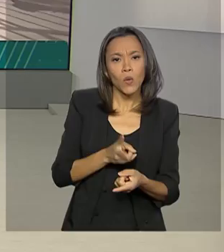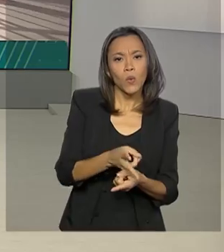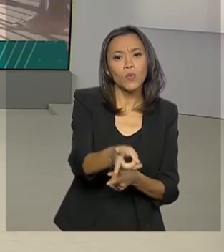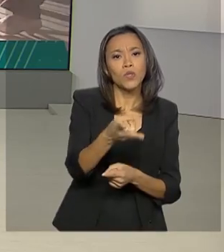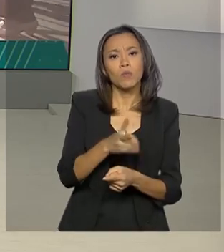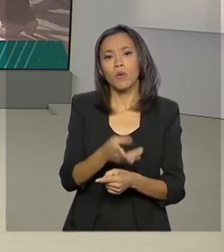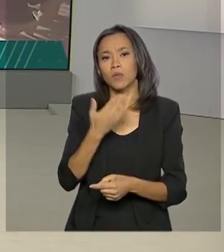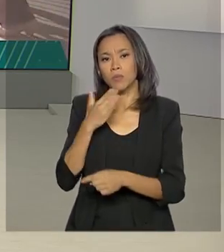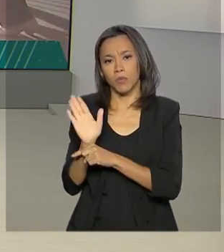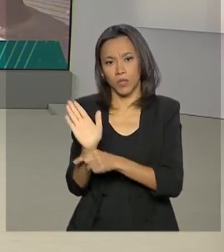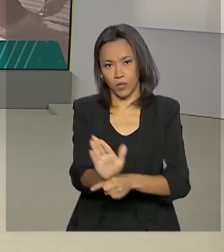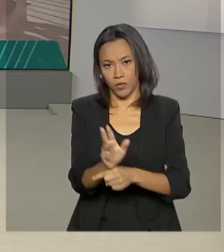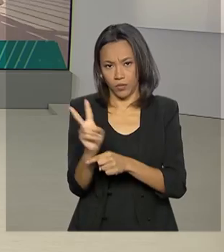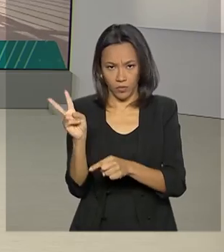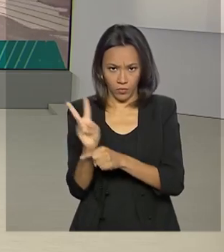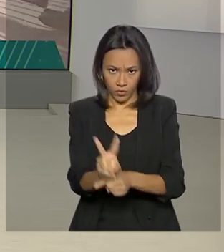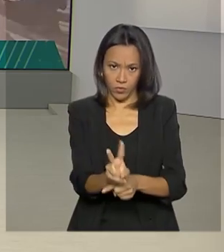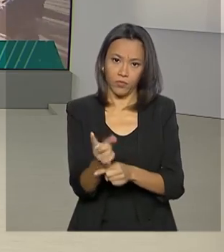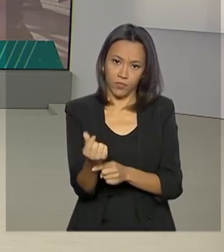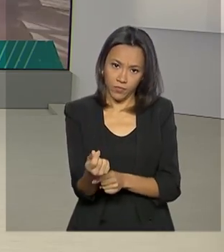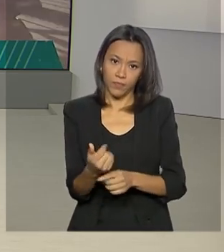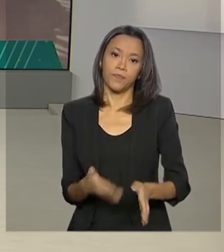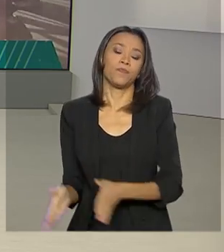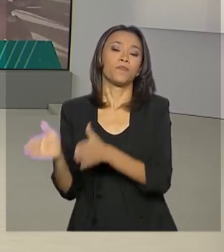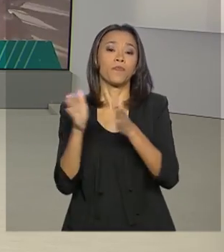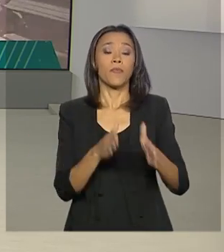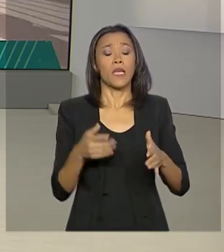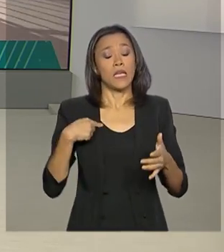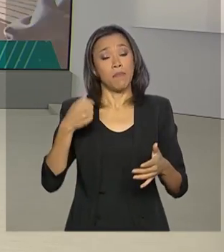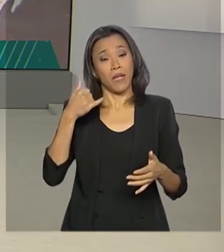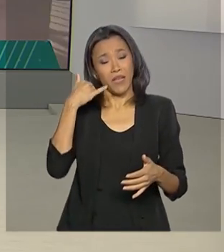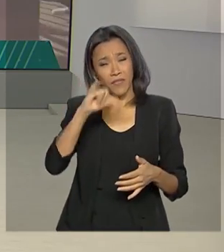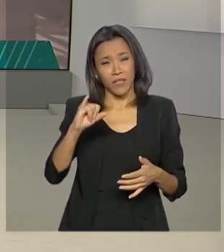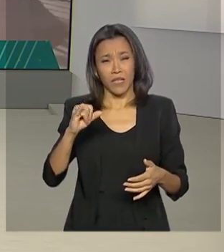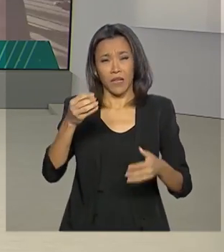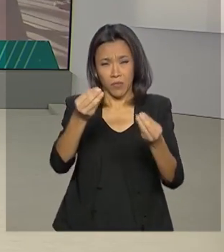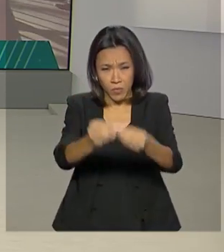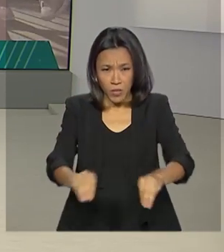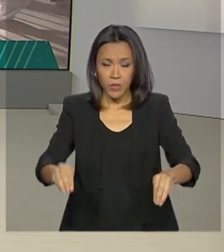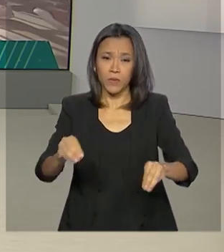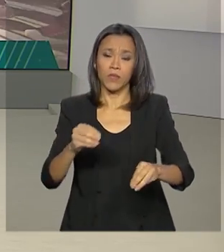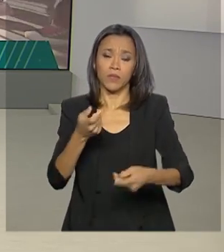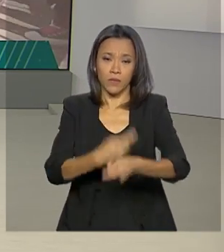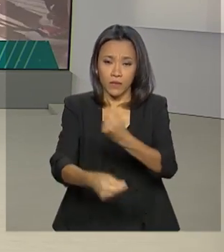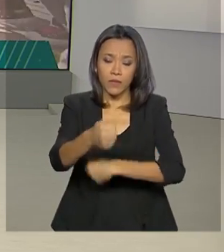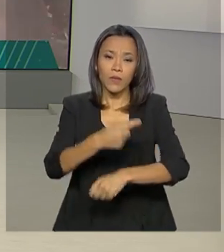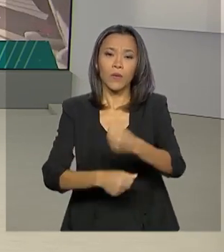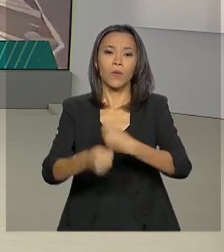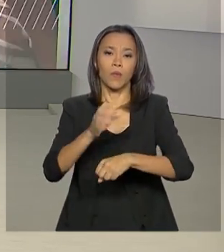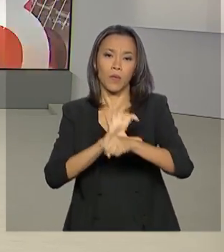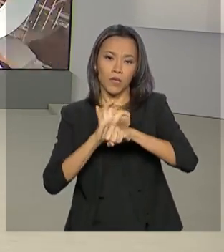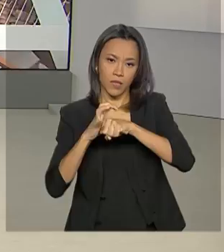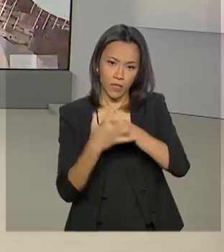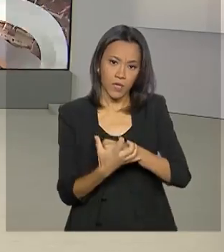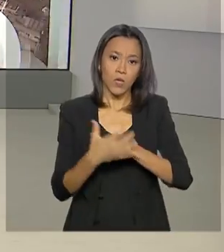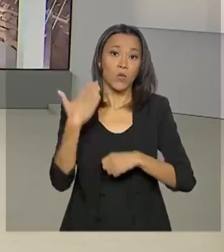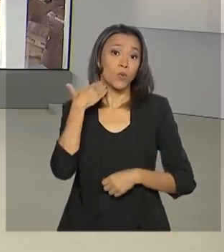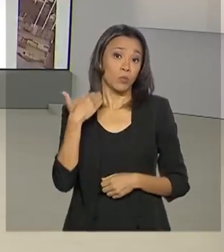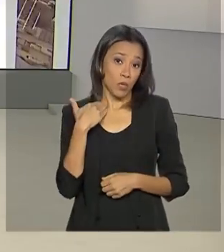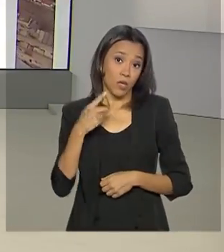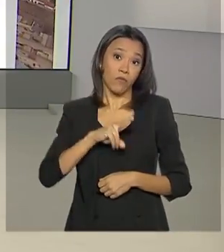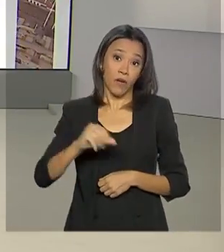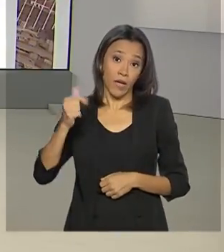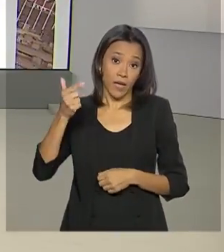E para enfrentar os impactos do coronavírus na economia brasileira, os bancos públicos vão abrir novas linhas e